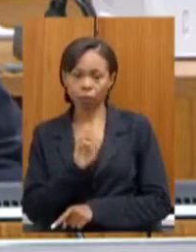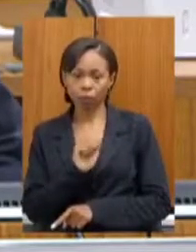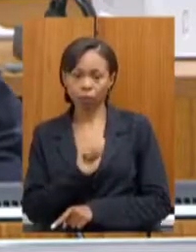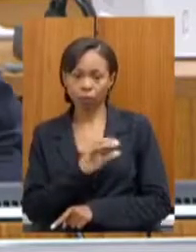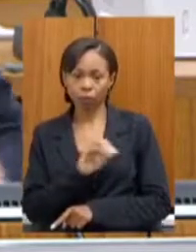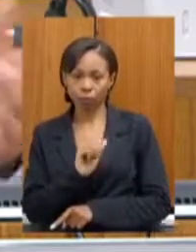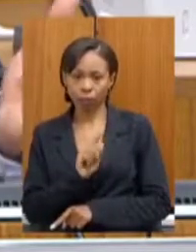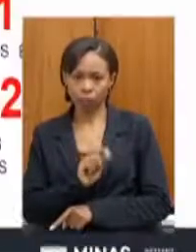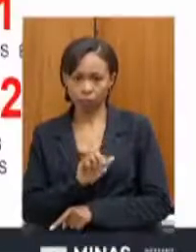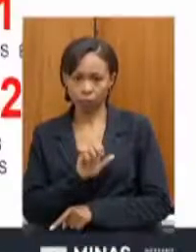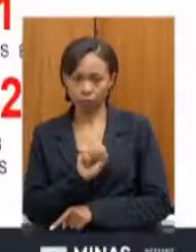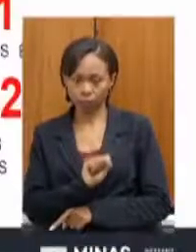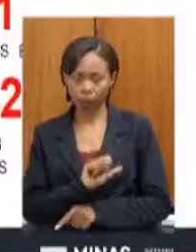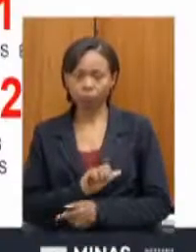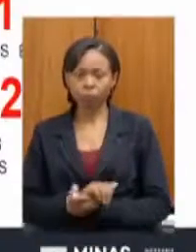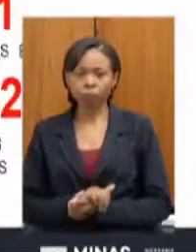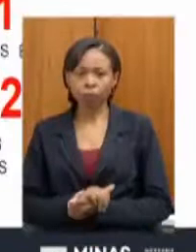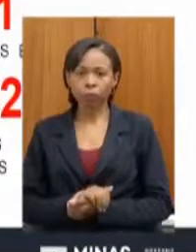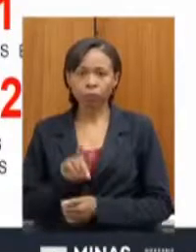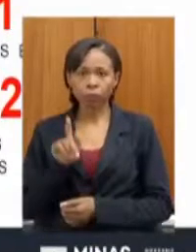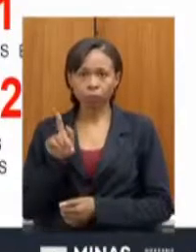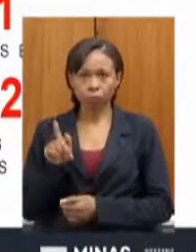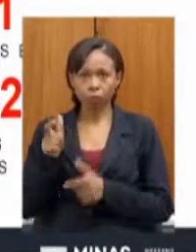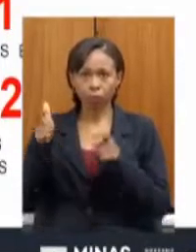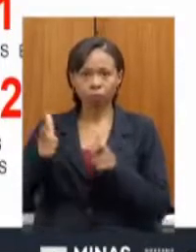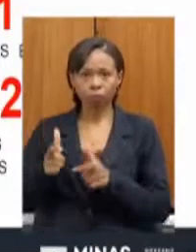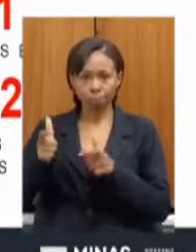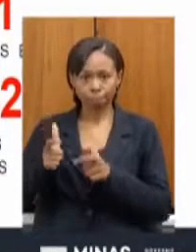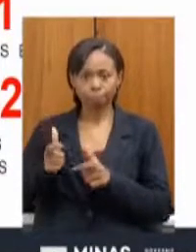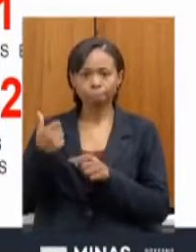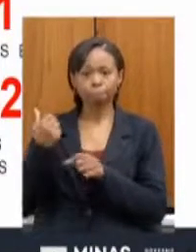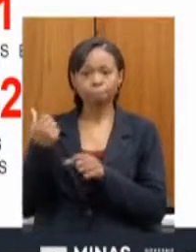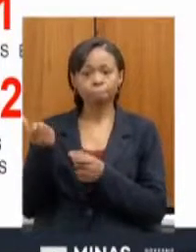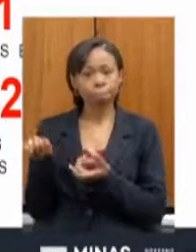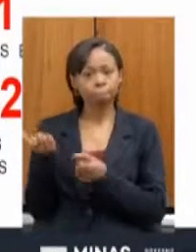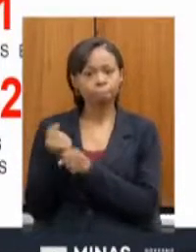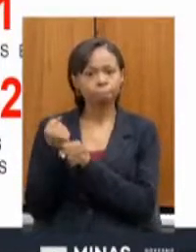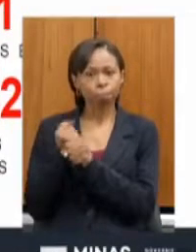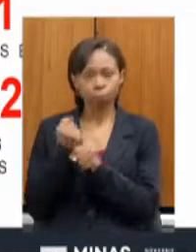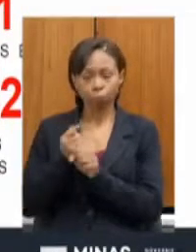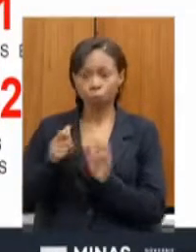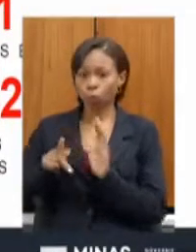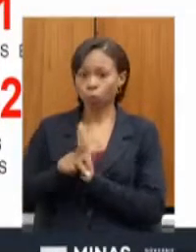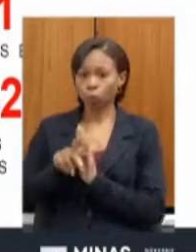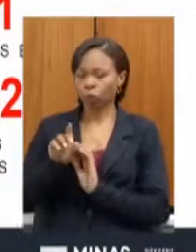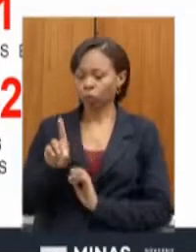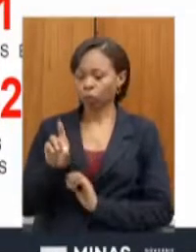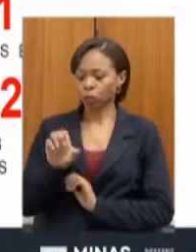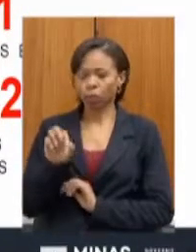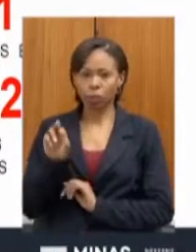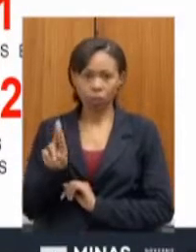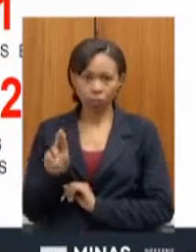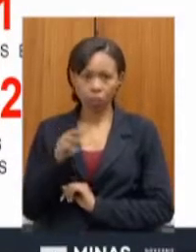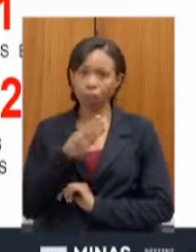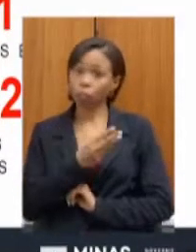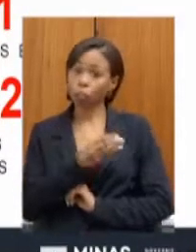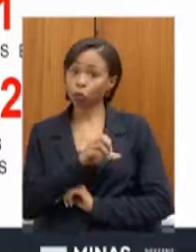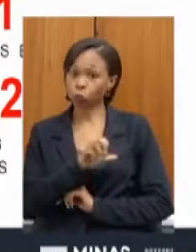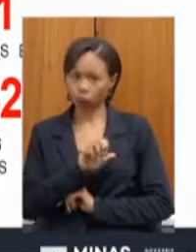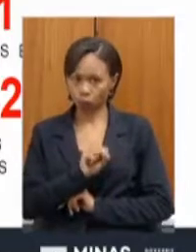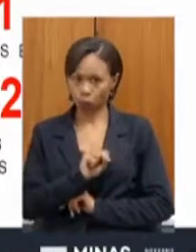E aqui é o departamento de edificações do DR. Nós estamos falando de 38 empreendimentos, incluindo